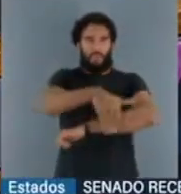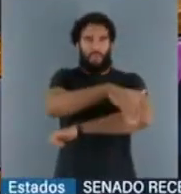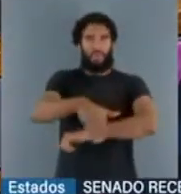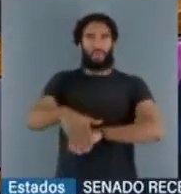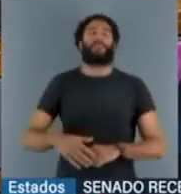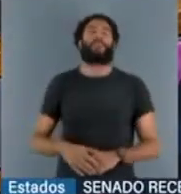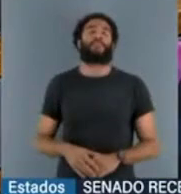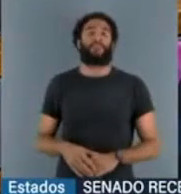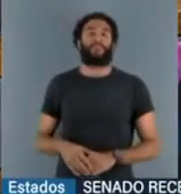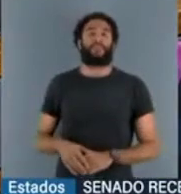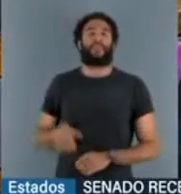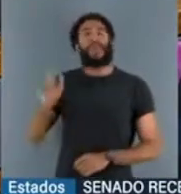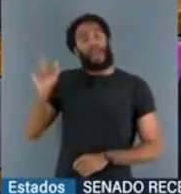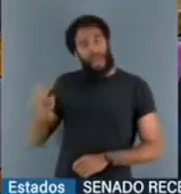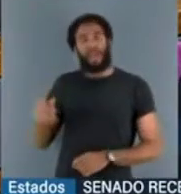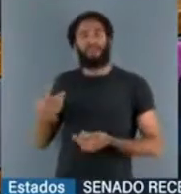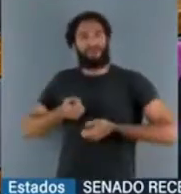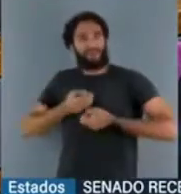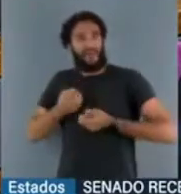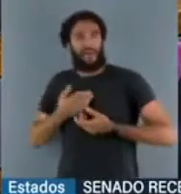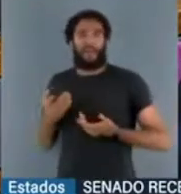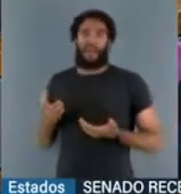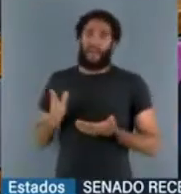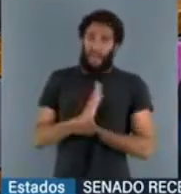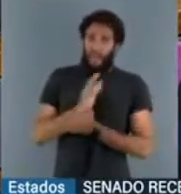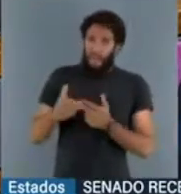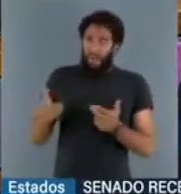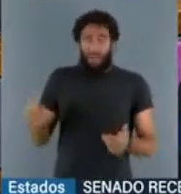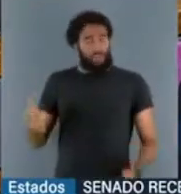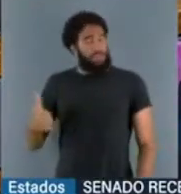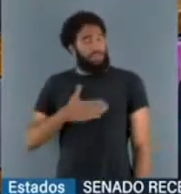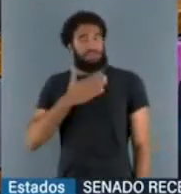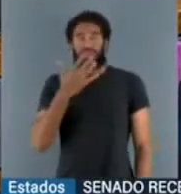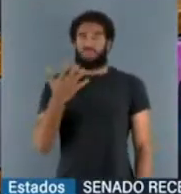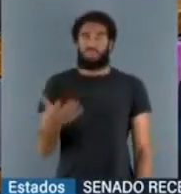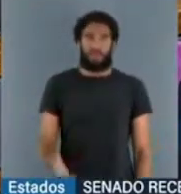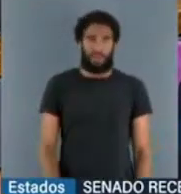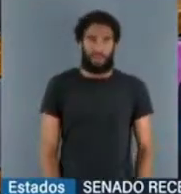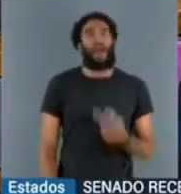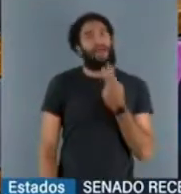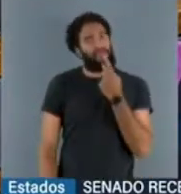ele faz aqui algumas falas que são assustadoras. Ele diz aqui,